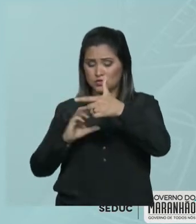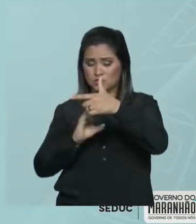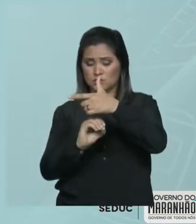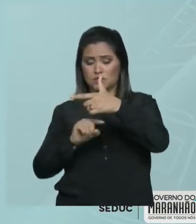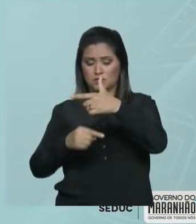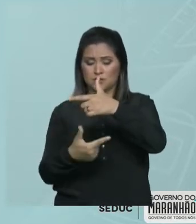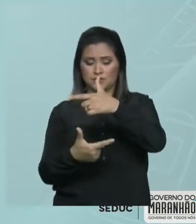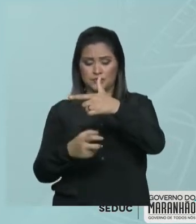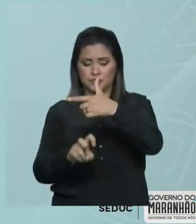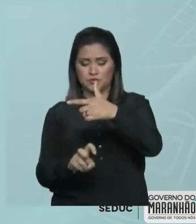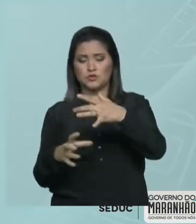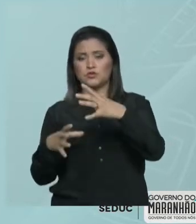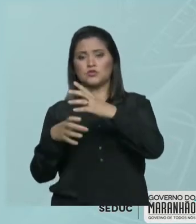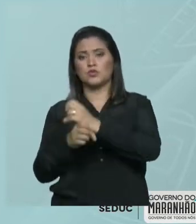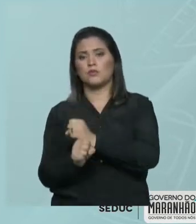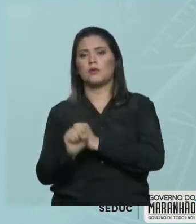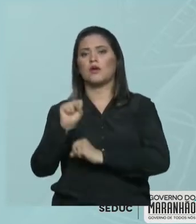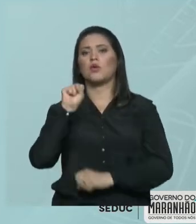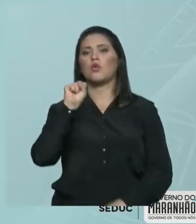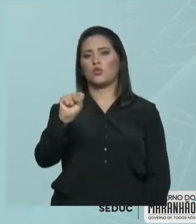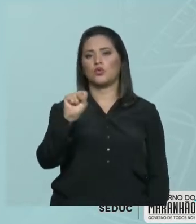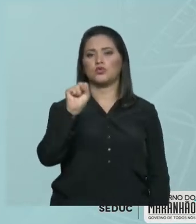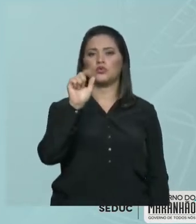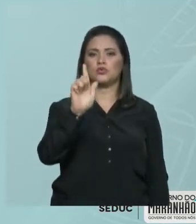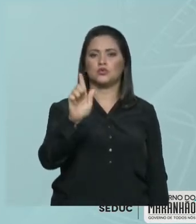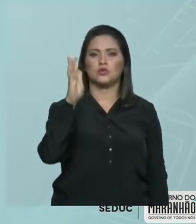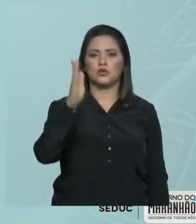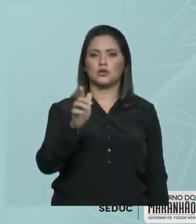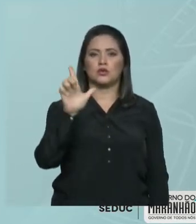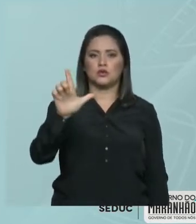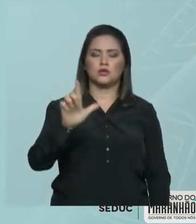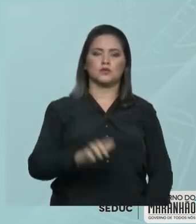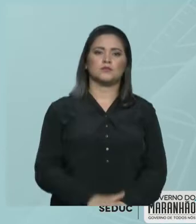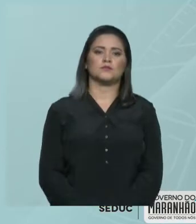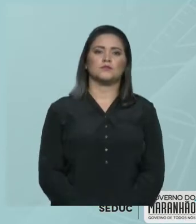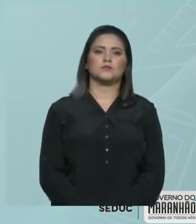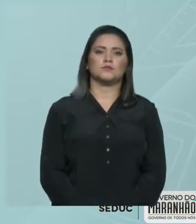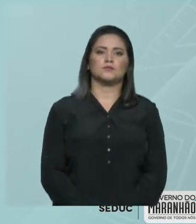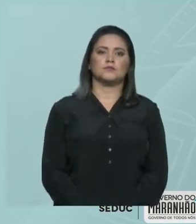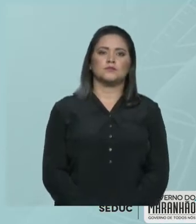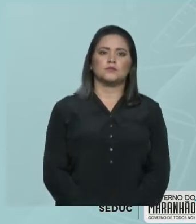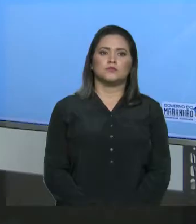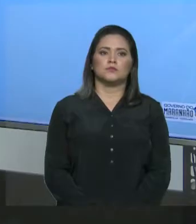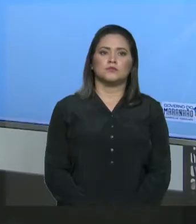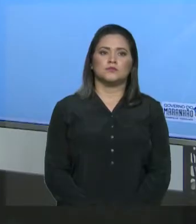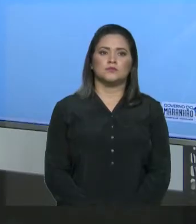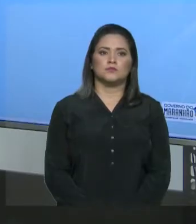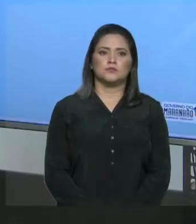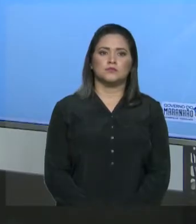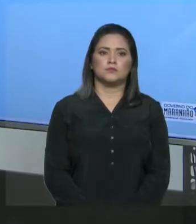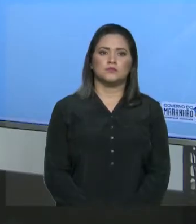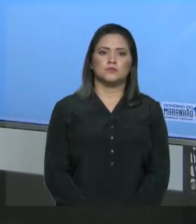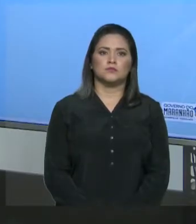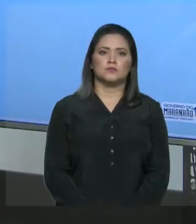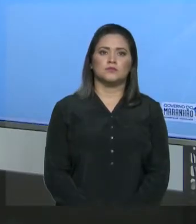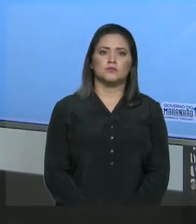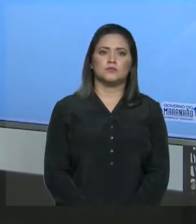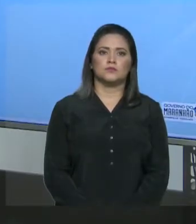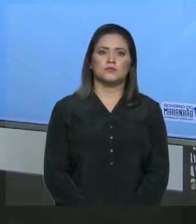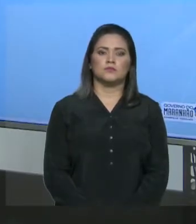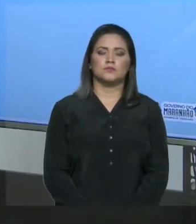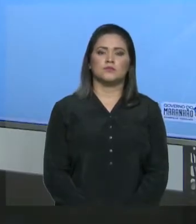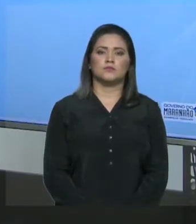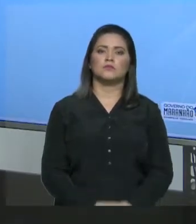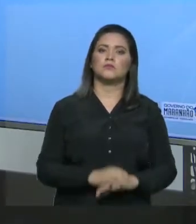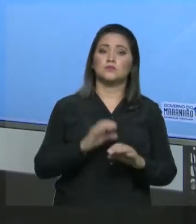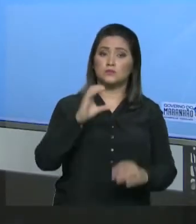gramas por litro. Ok? Beleza? Próxima questão. A concentração de uma solução é